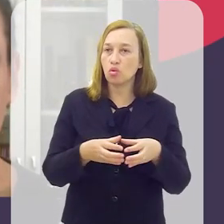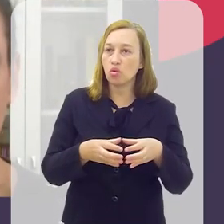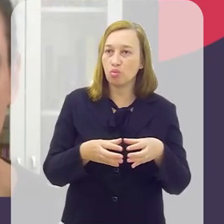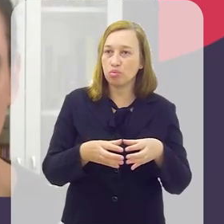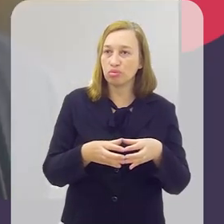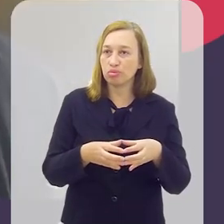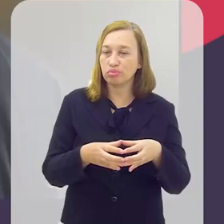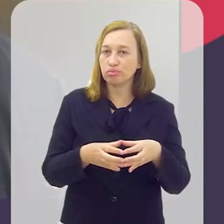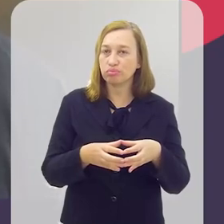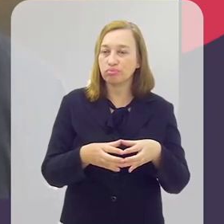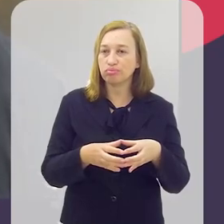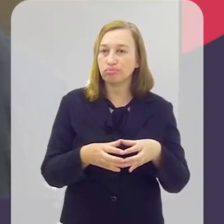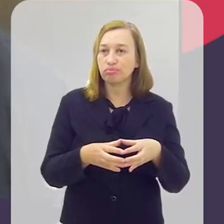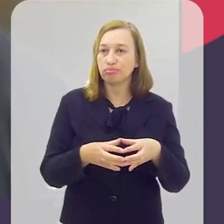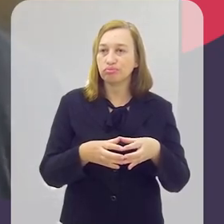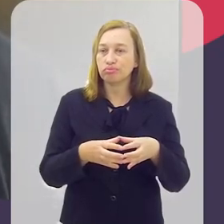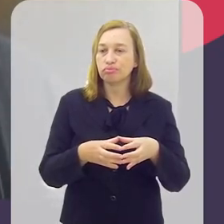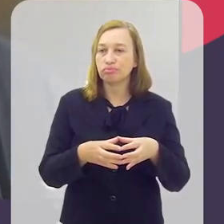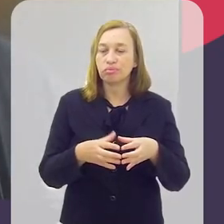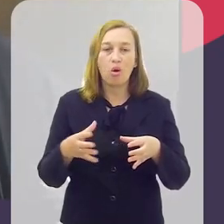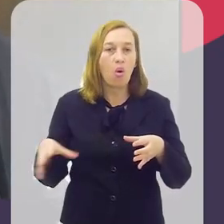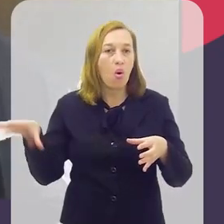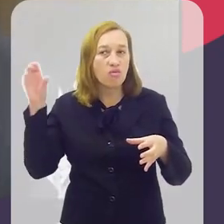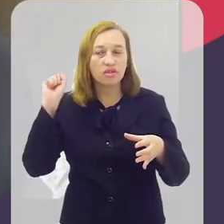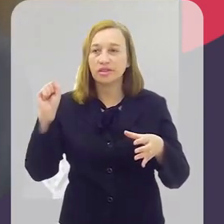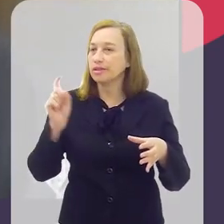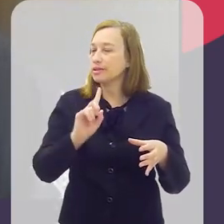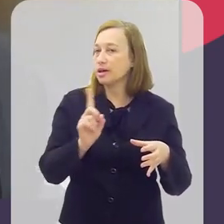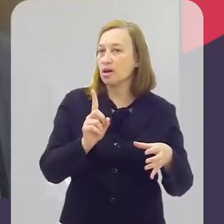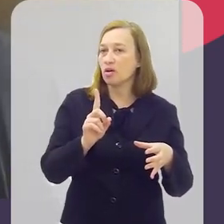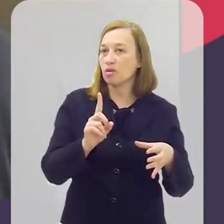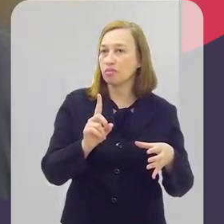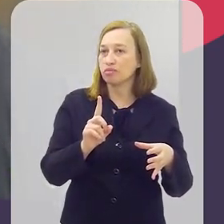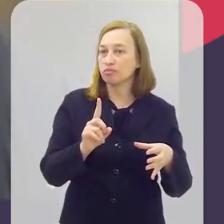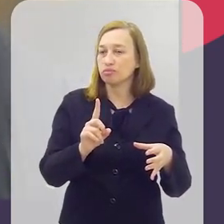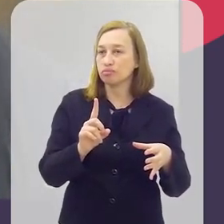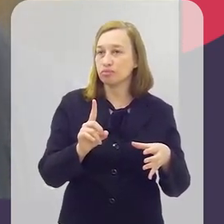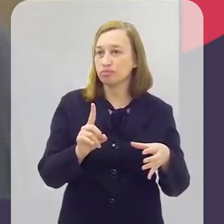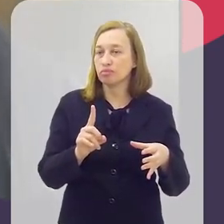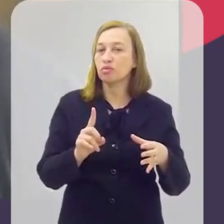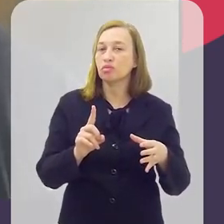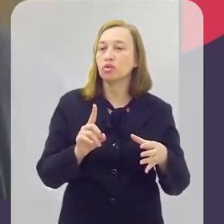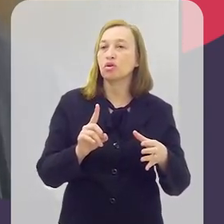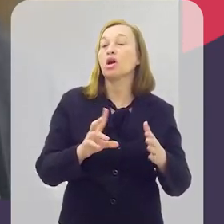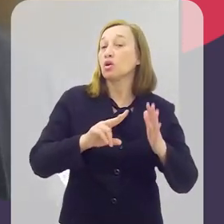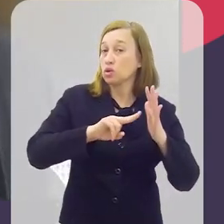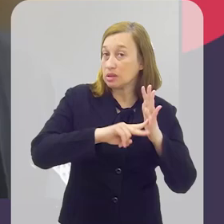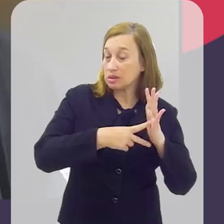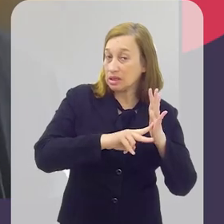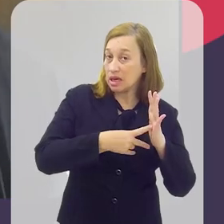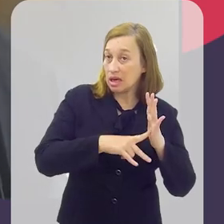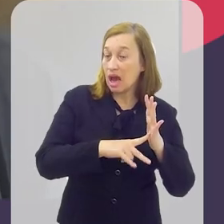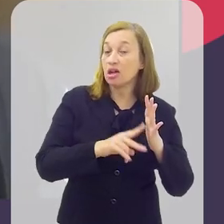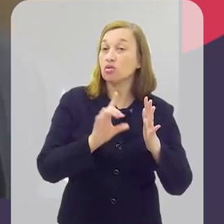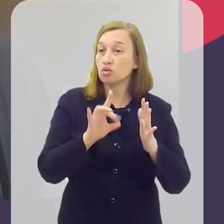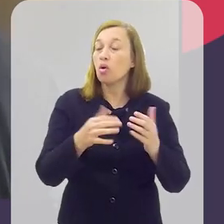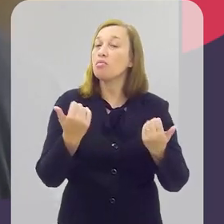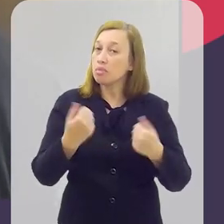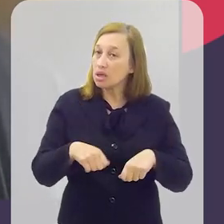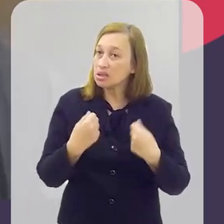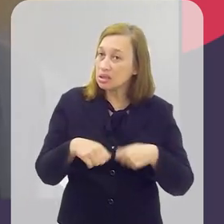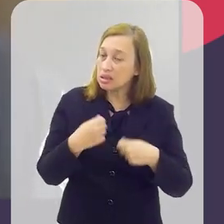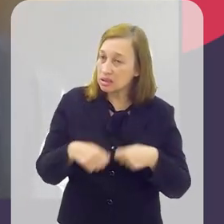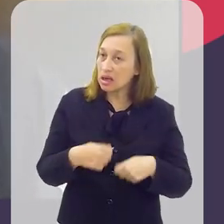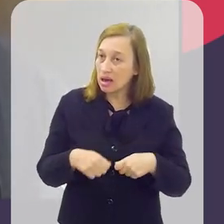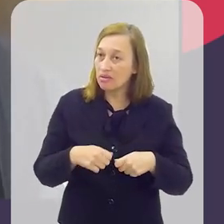ser ouvida. Ia ser ouvida as centrais sindicais, os aplicativos e até mesmo os sindicatos. E a gente precisava,